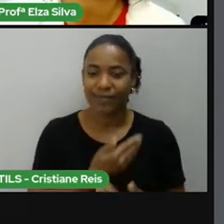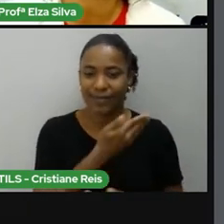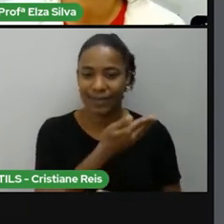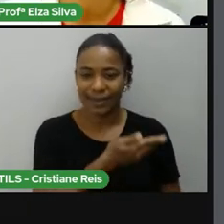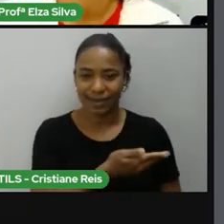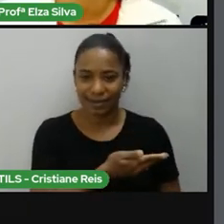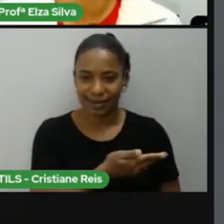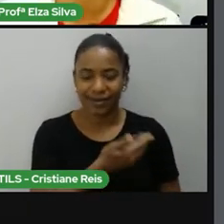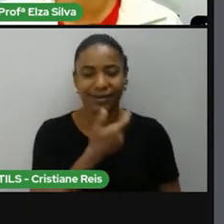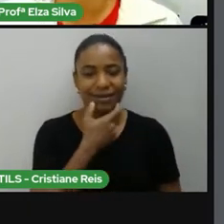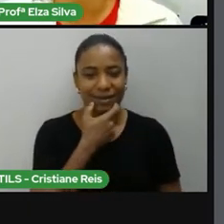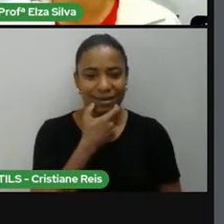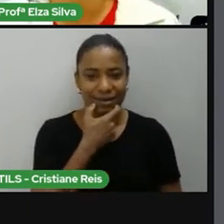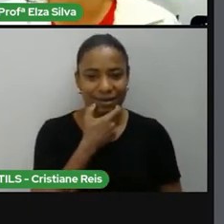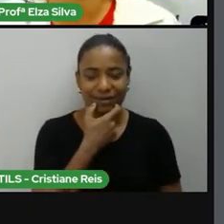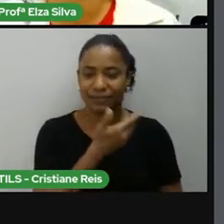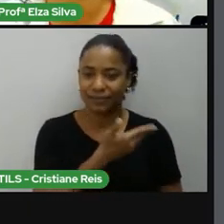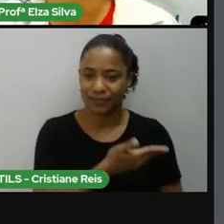Então